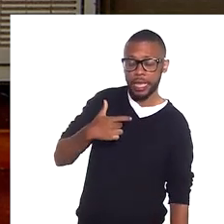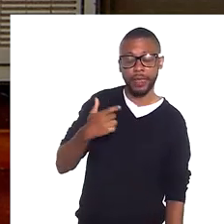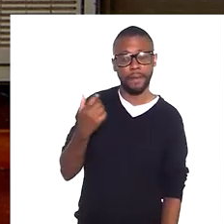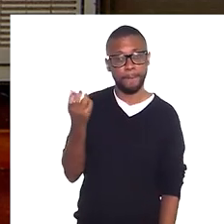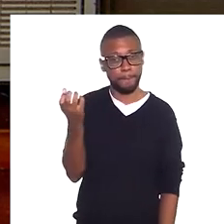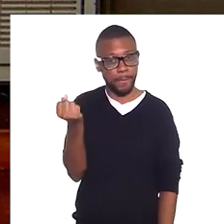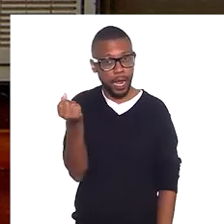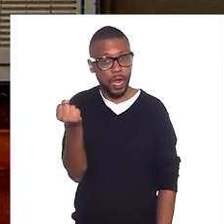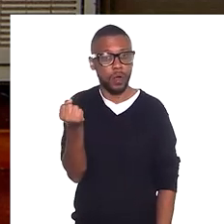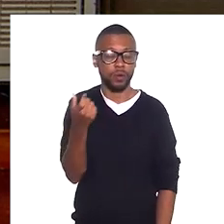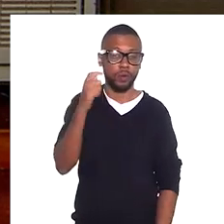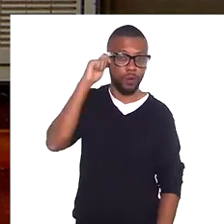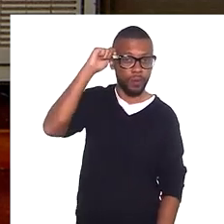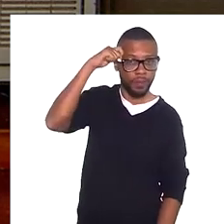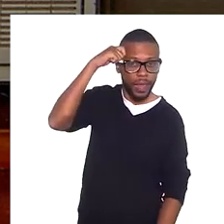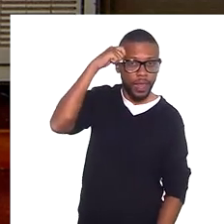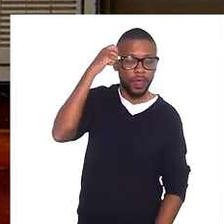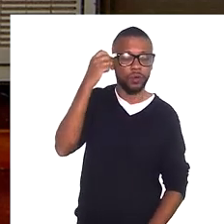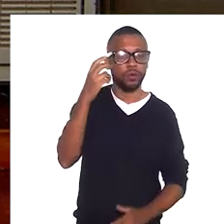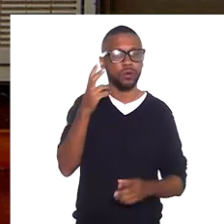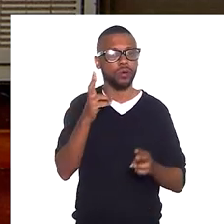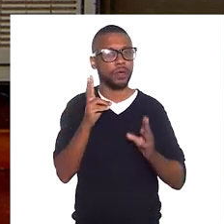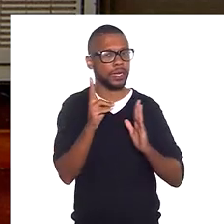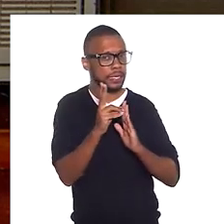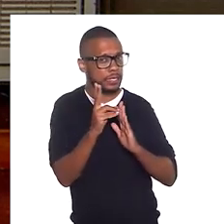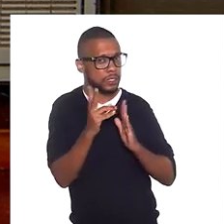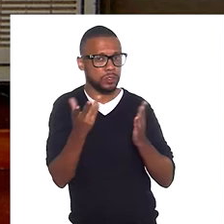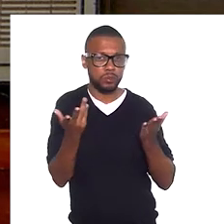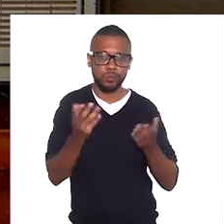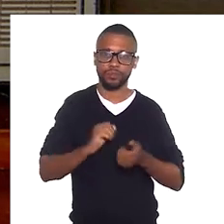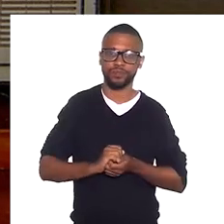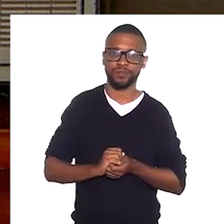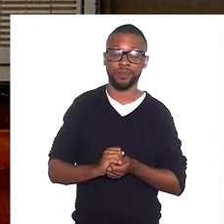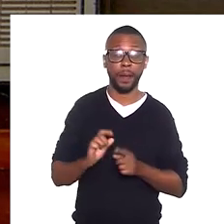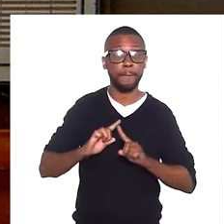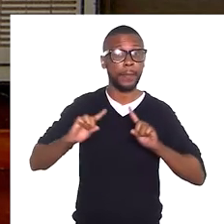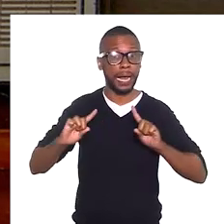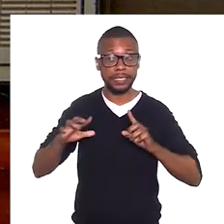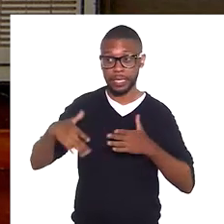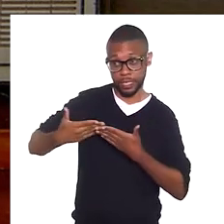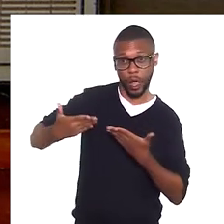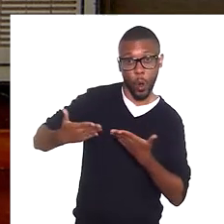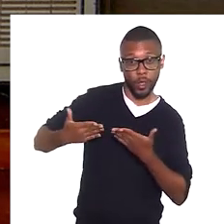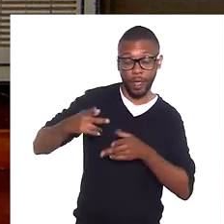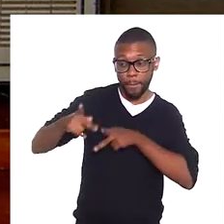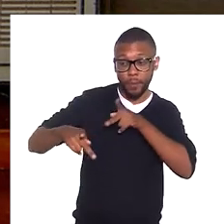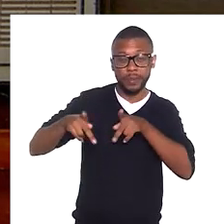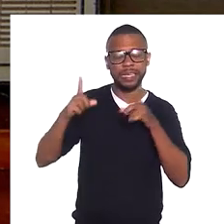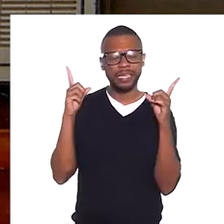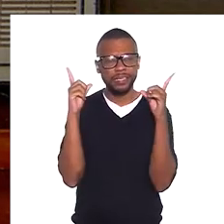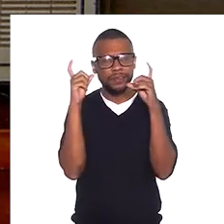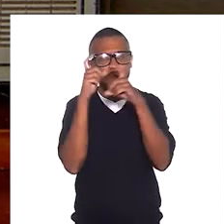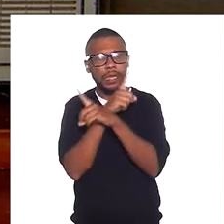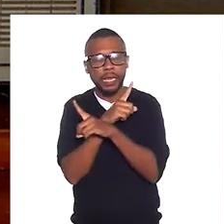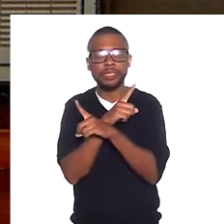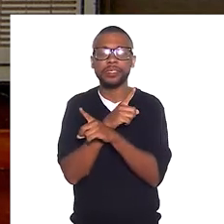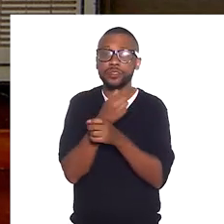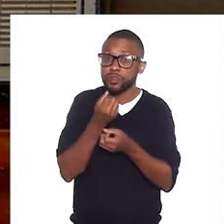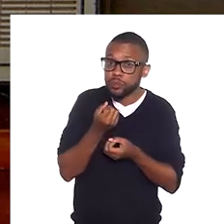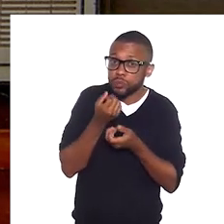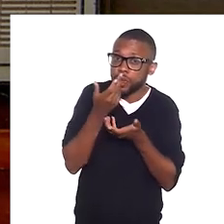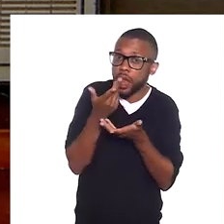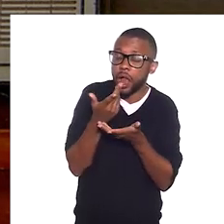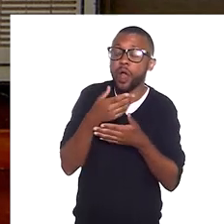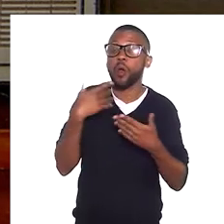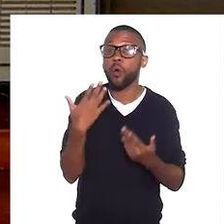é. Branco, negro ou índio. Mas, ainda assim, a população tem dificuldade de dizer qual